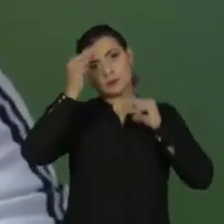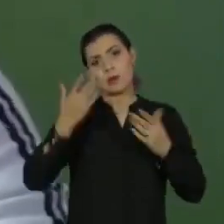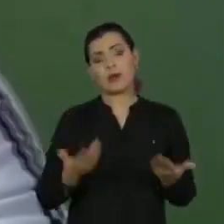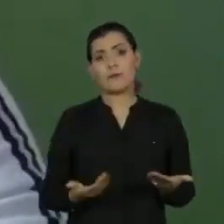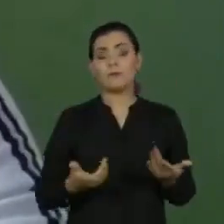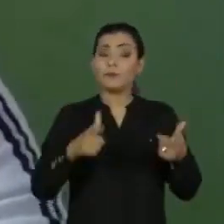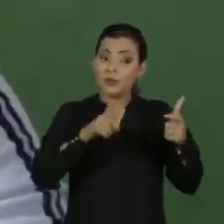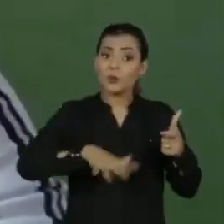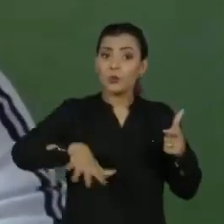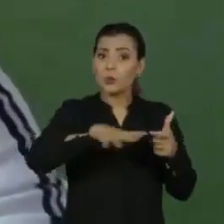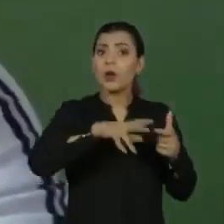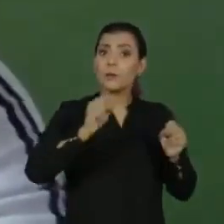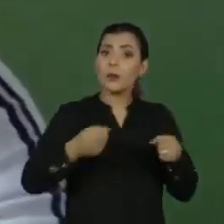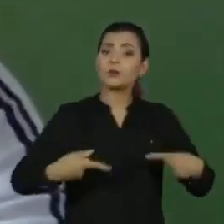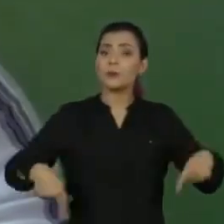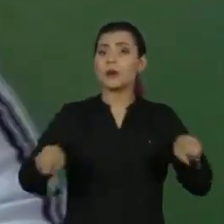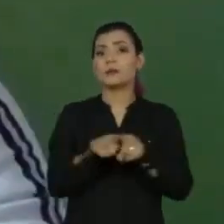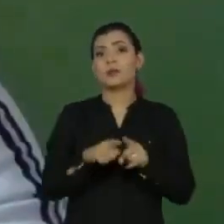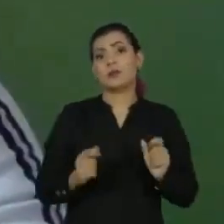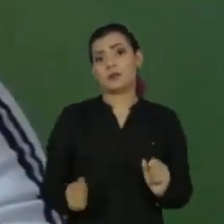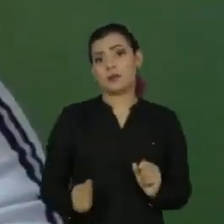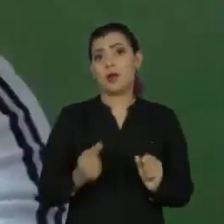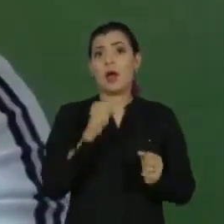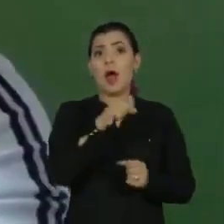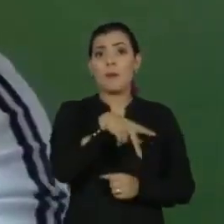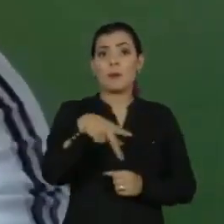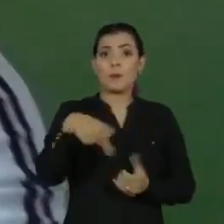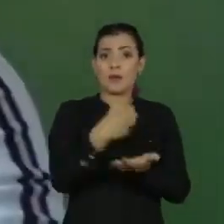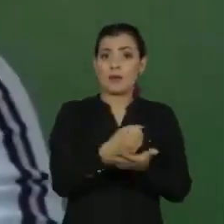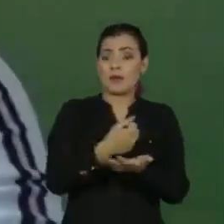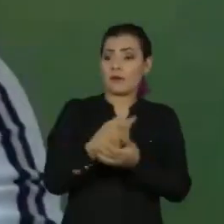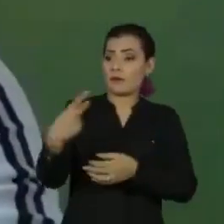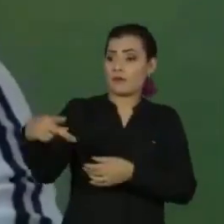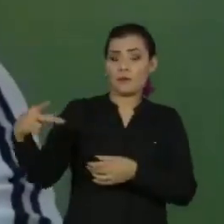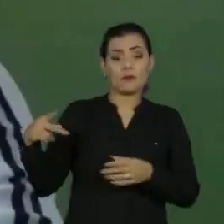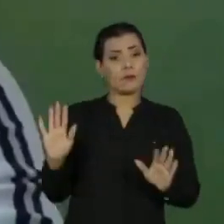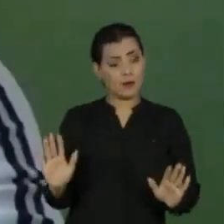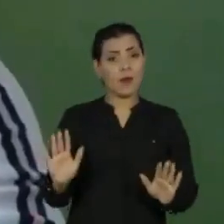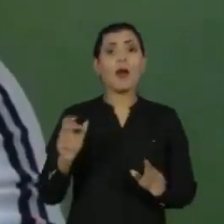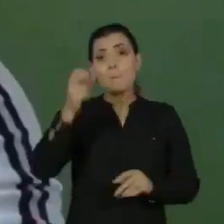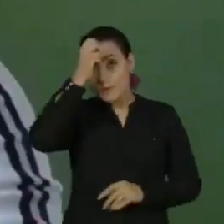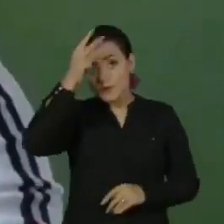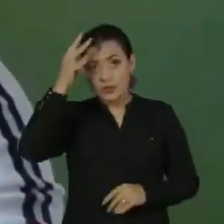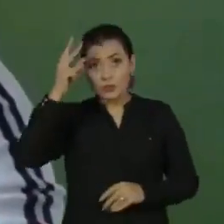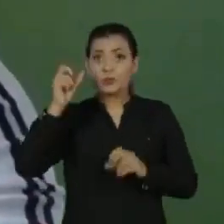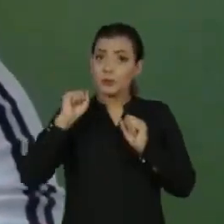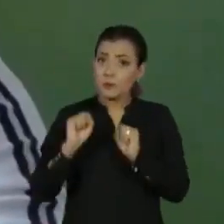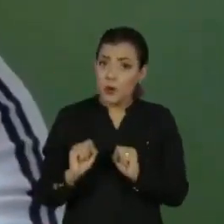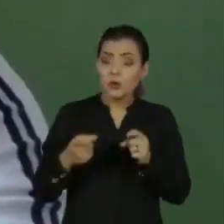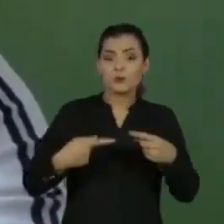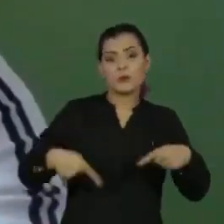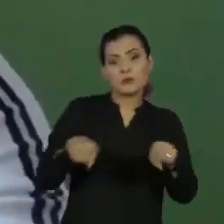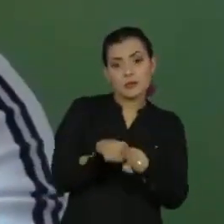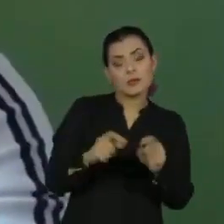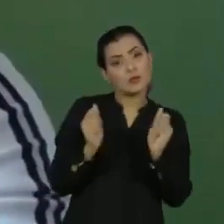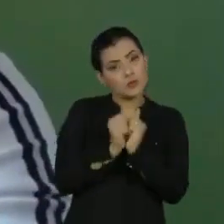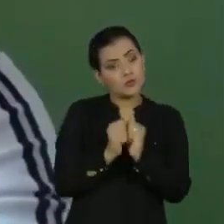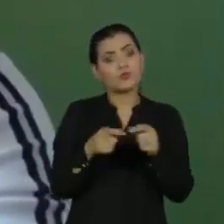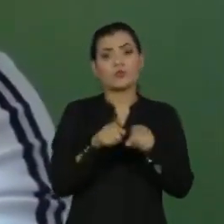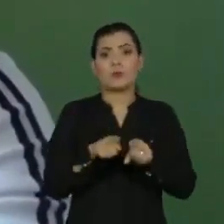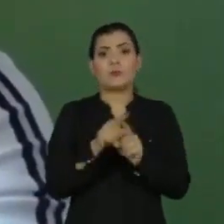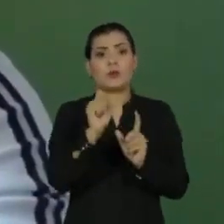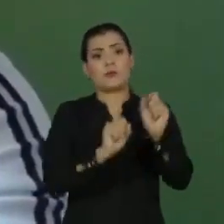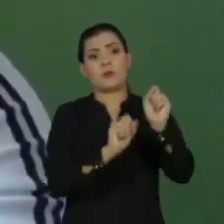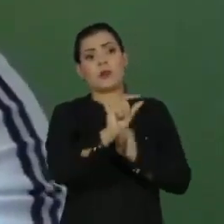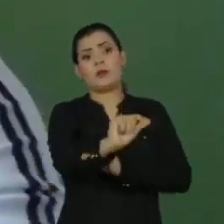E que pode ser patrocinada, inclusive, pelos aplicativos. A prefeitura mesmo poderia fazer alguma parceria com alguma